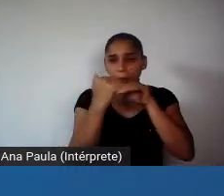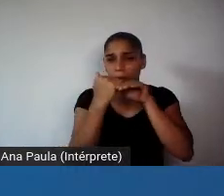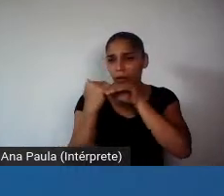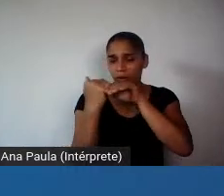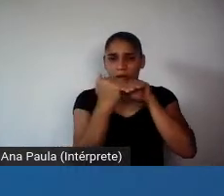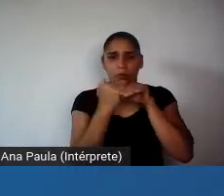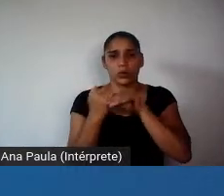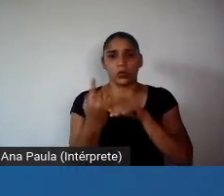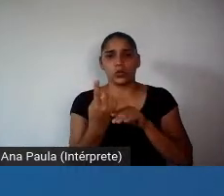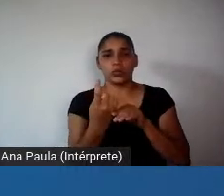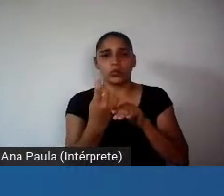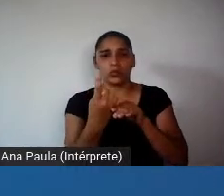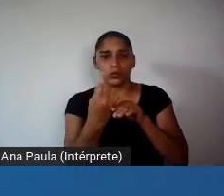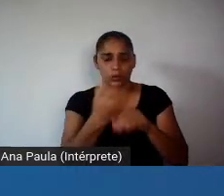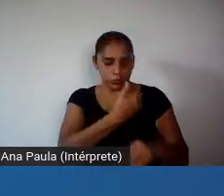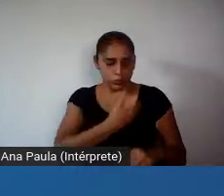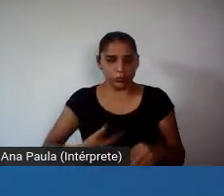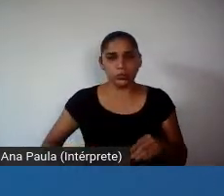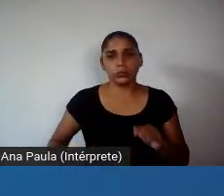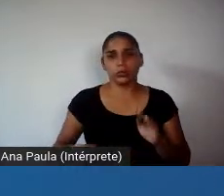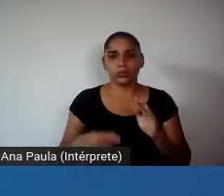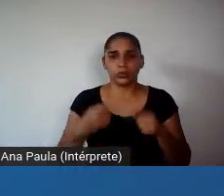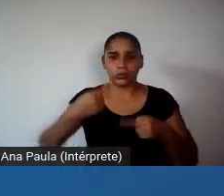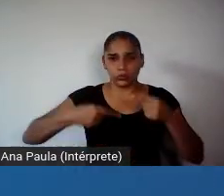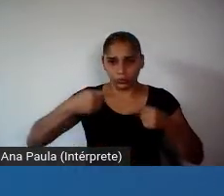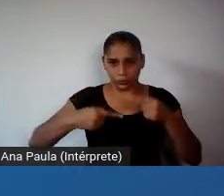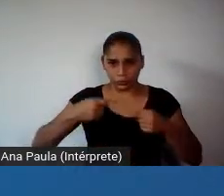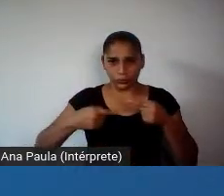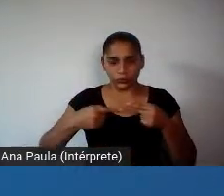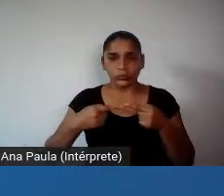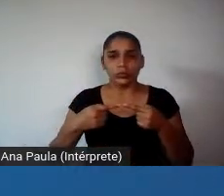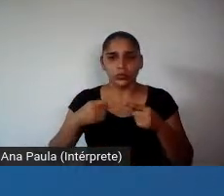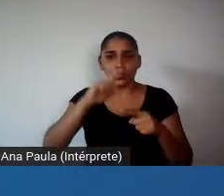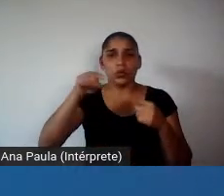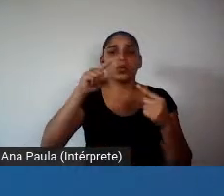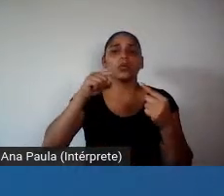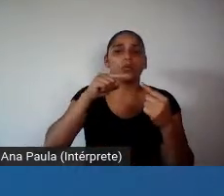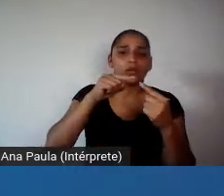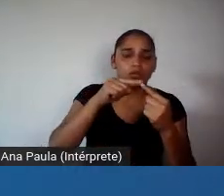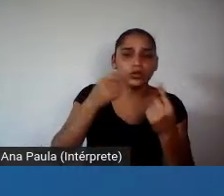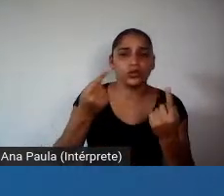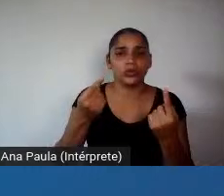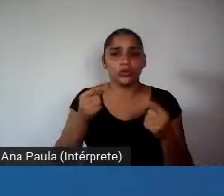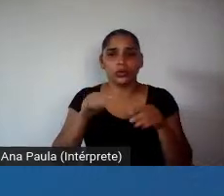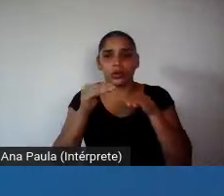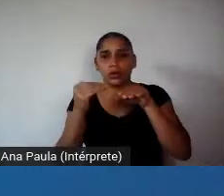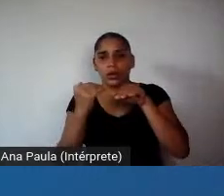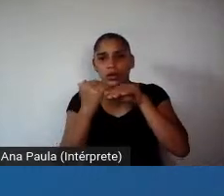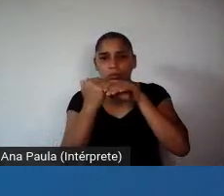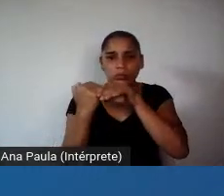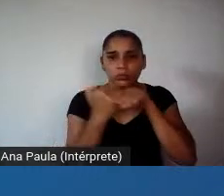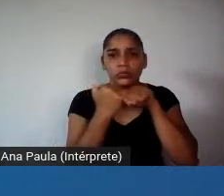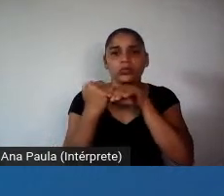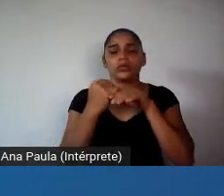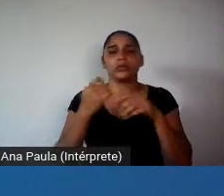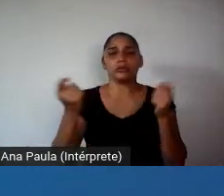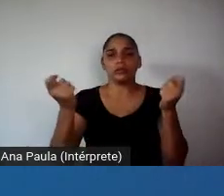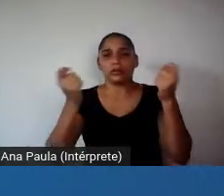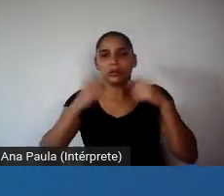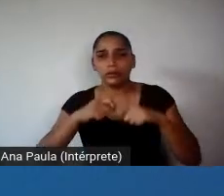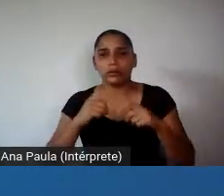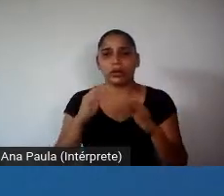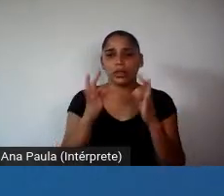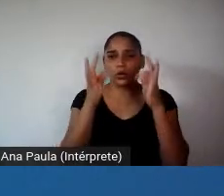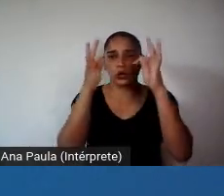enquanto nós da política pública temos que seguir diversos objetivos, né, o objetivo da equidade, da eficiência, da tecnologia, do